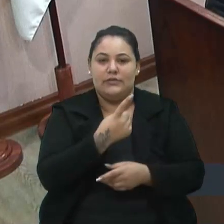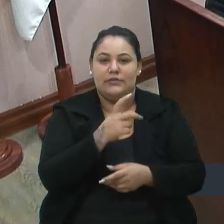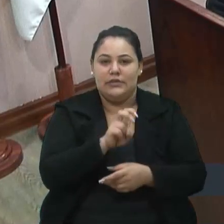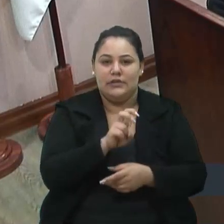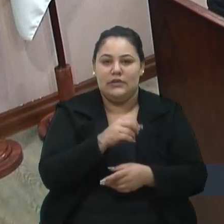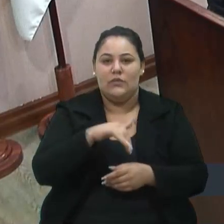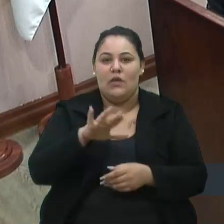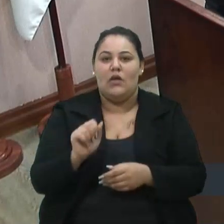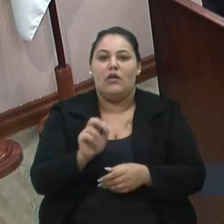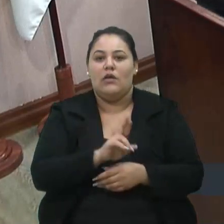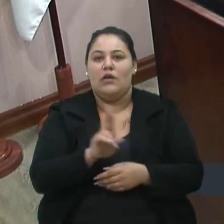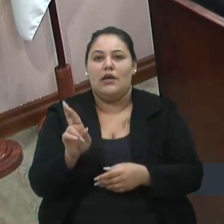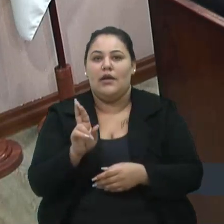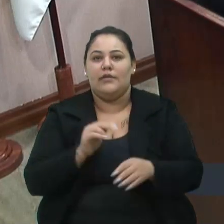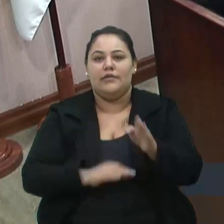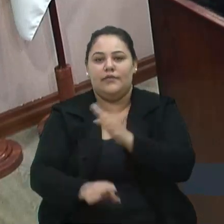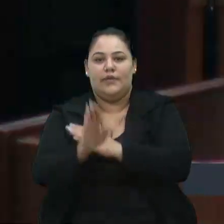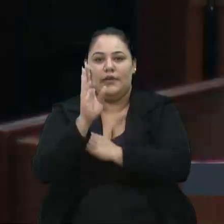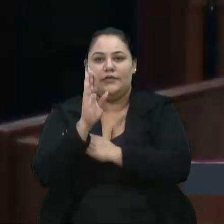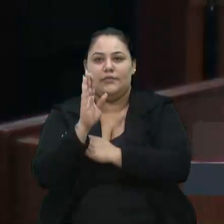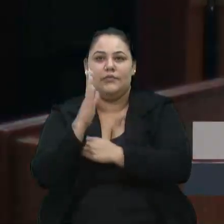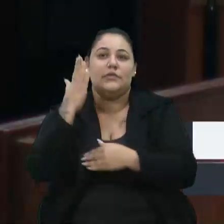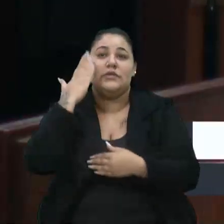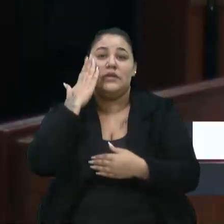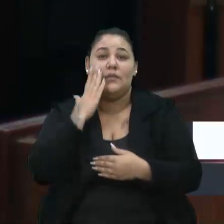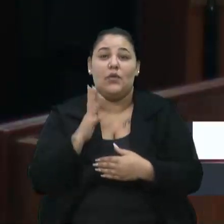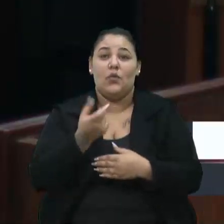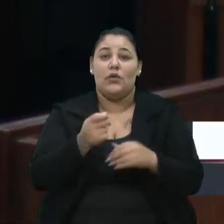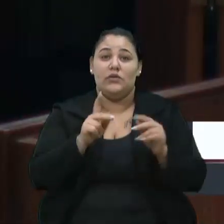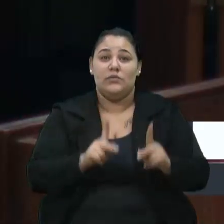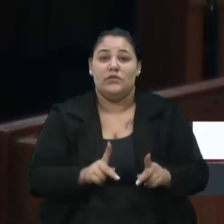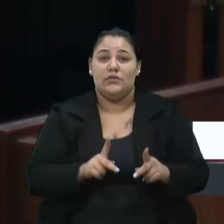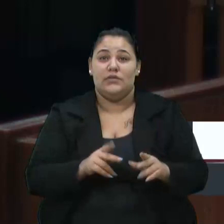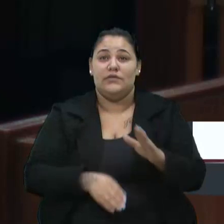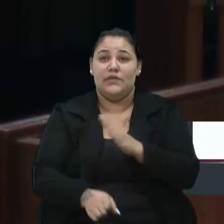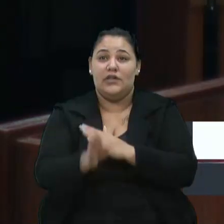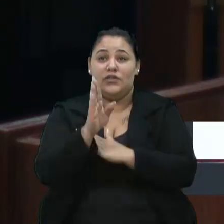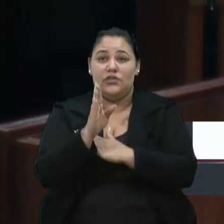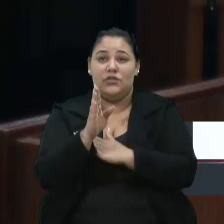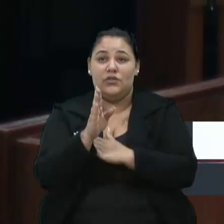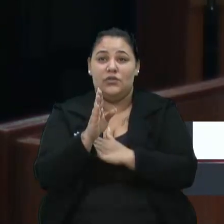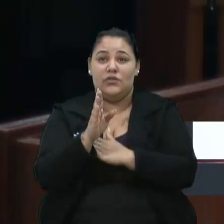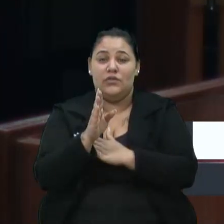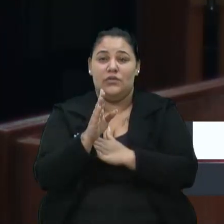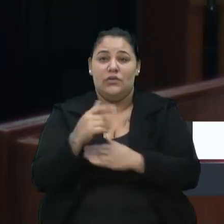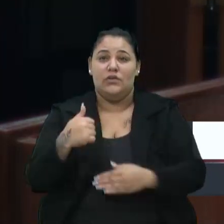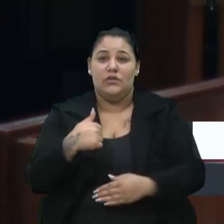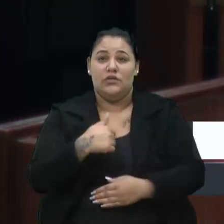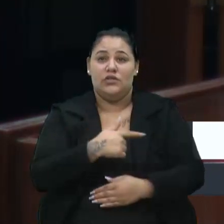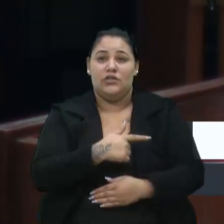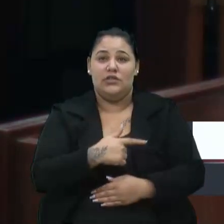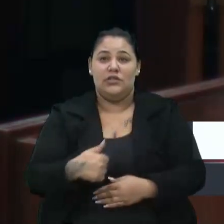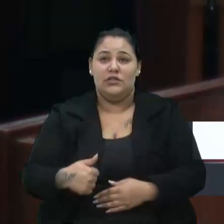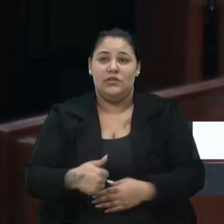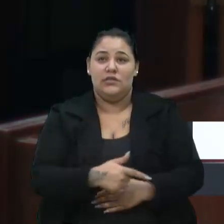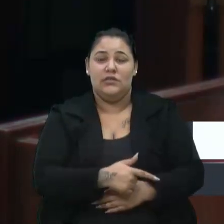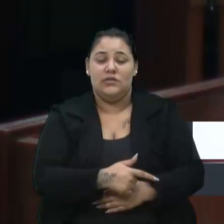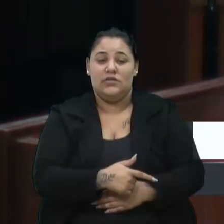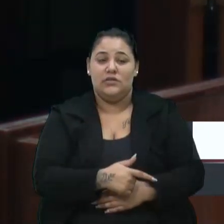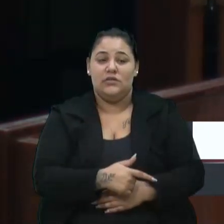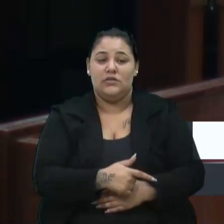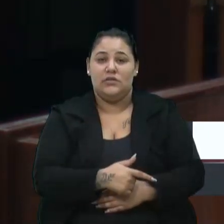milhões de reais em suas viagens. Sabe quantas pessoas ele levou para a China? 73 pessoas. Olha o